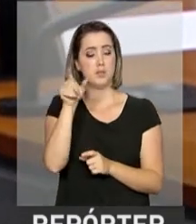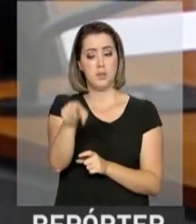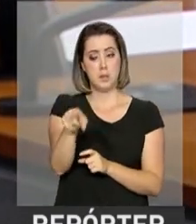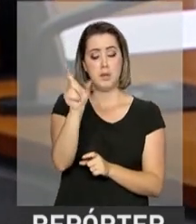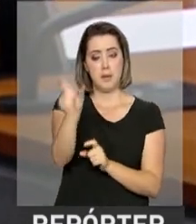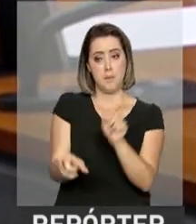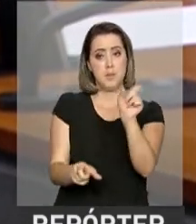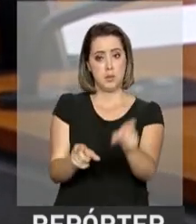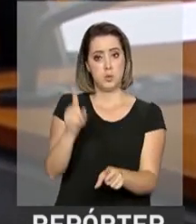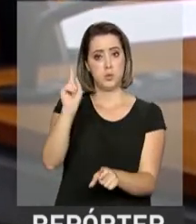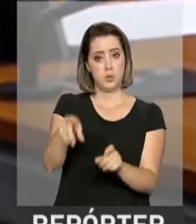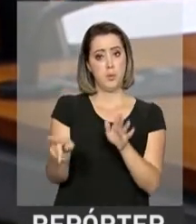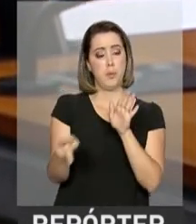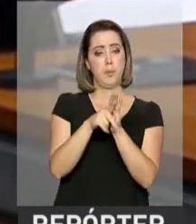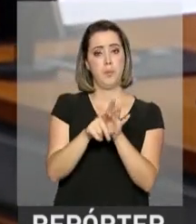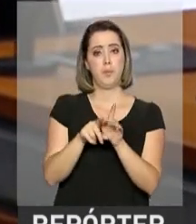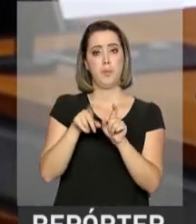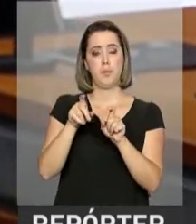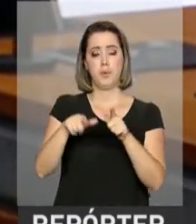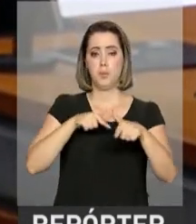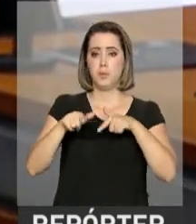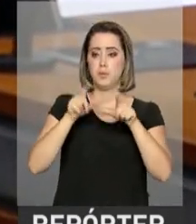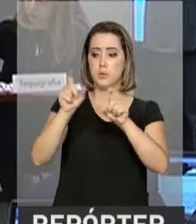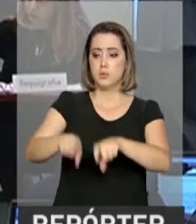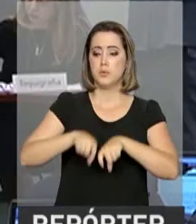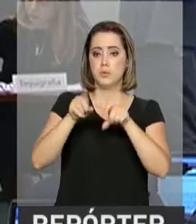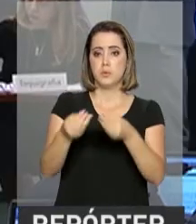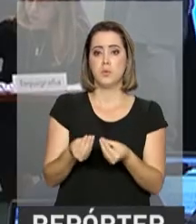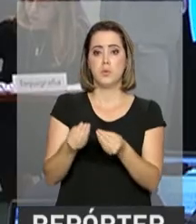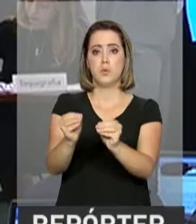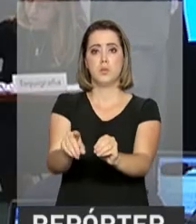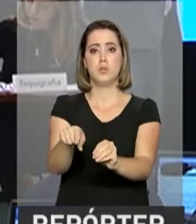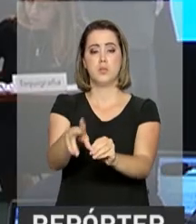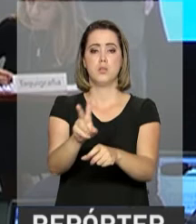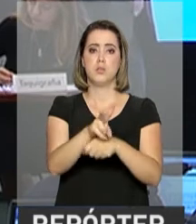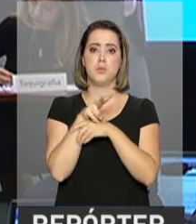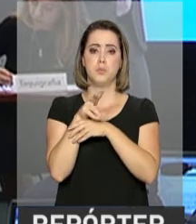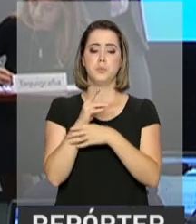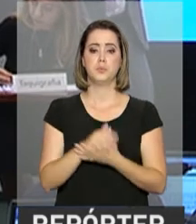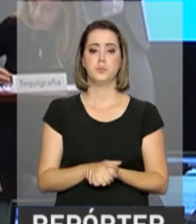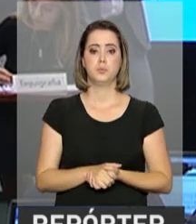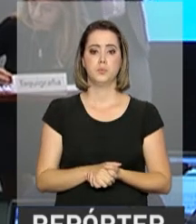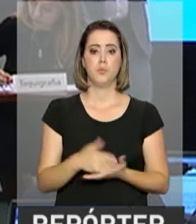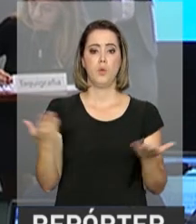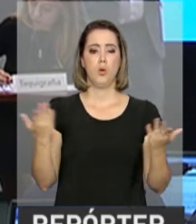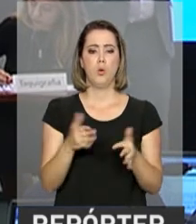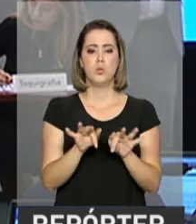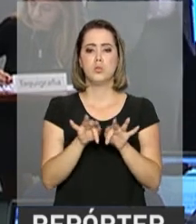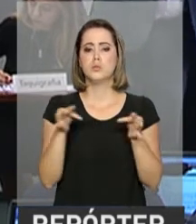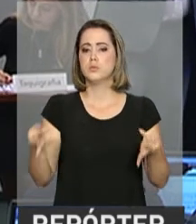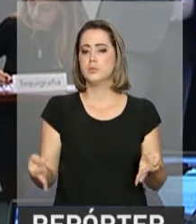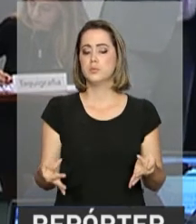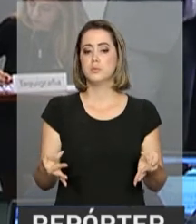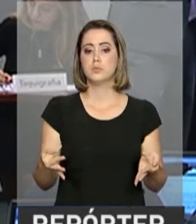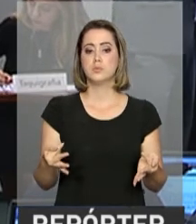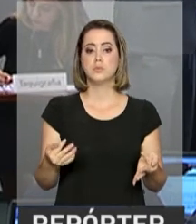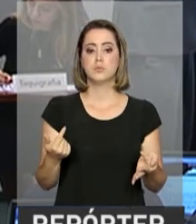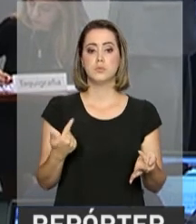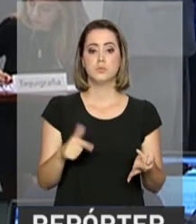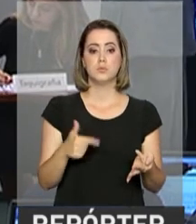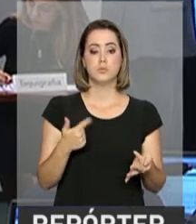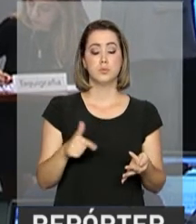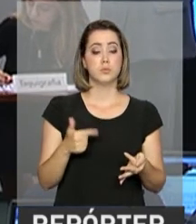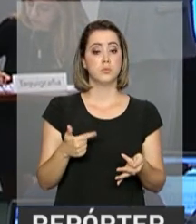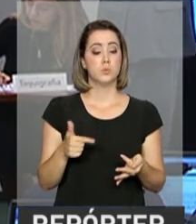beneficiário é realmente um trabalhador rural e dará acesso a benefícios como crédito. Hoje, simplesmente, não há uma